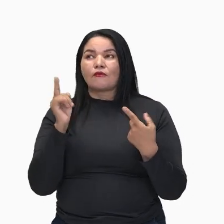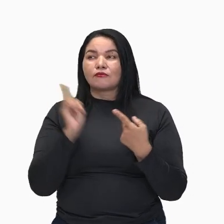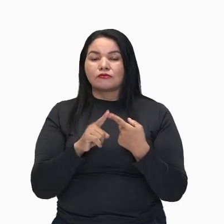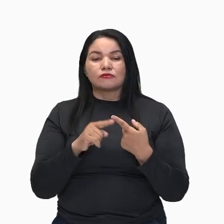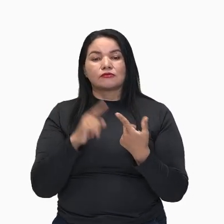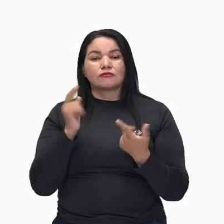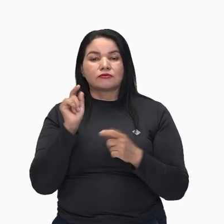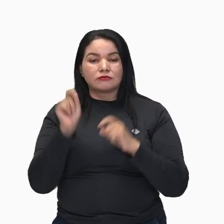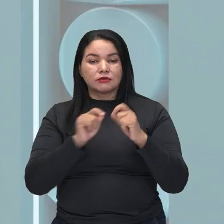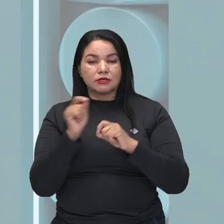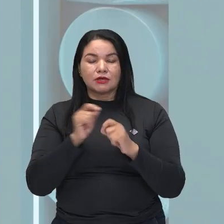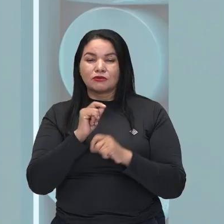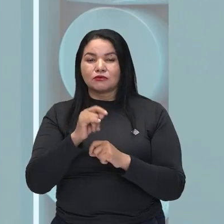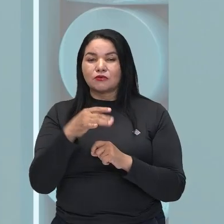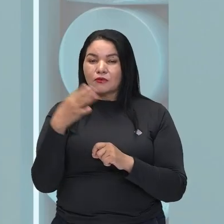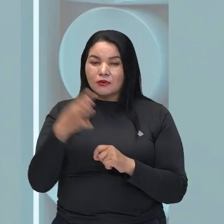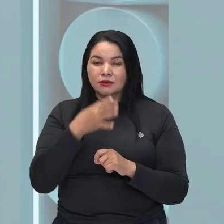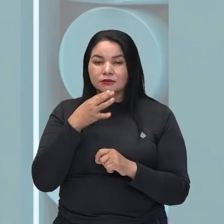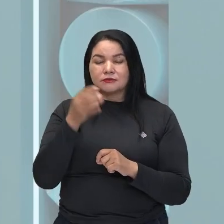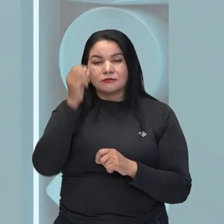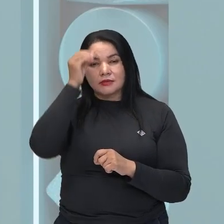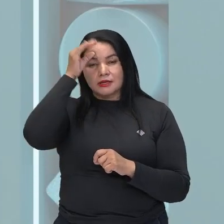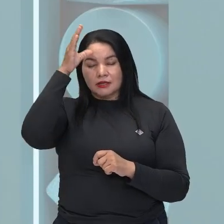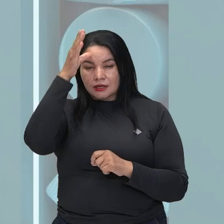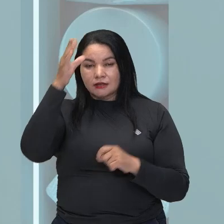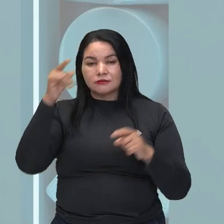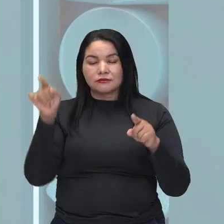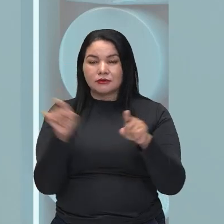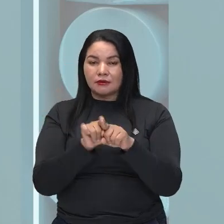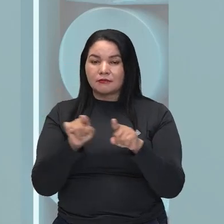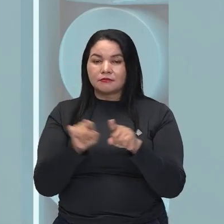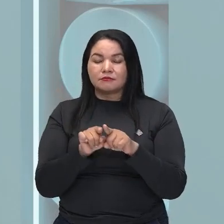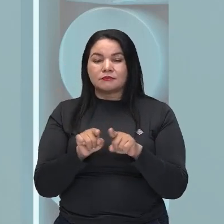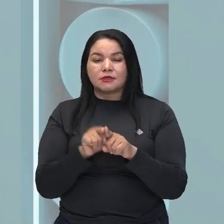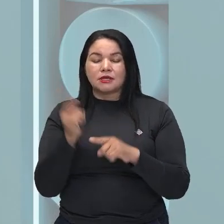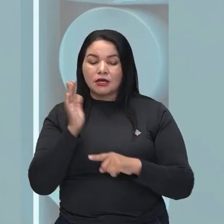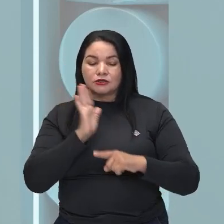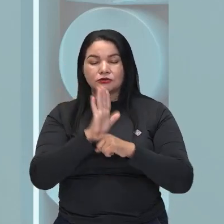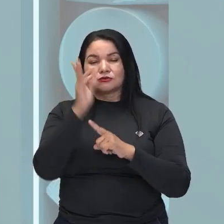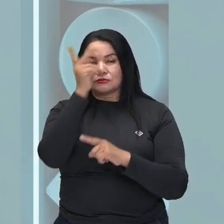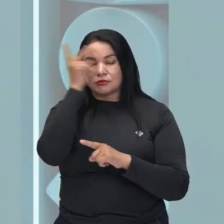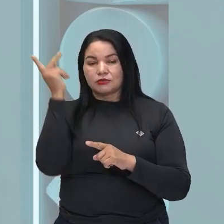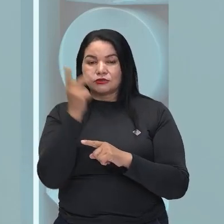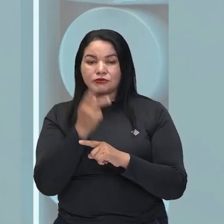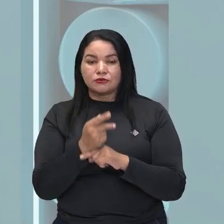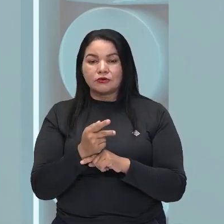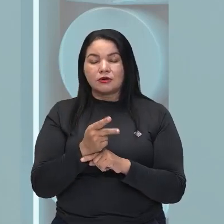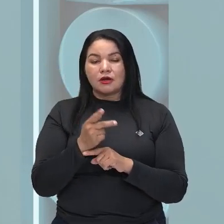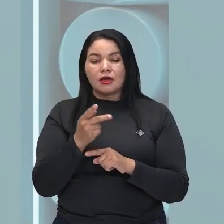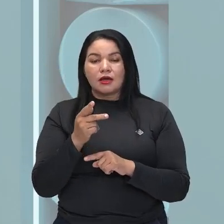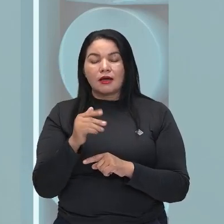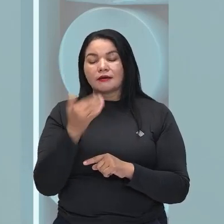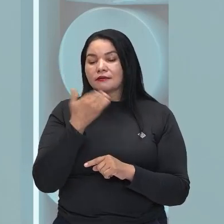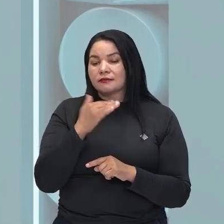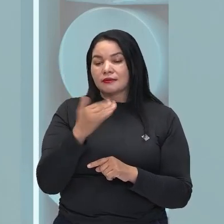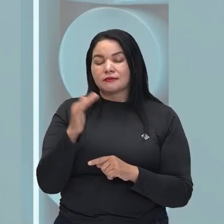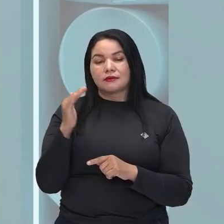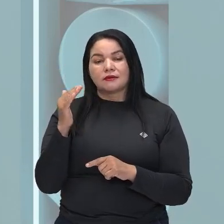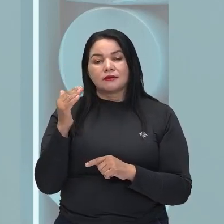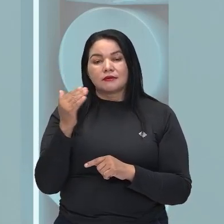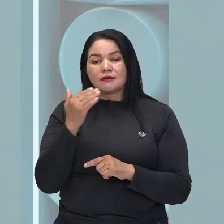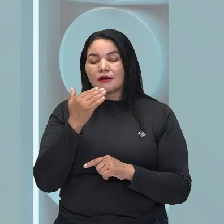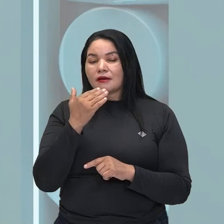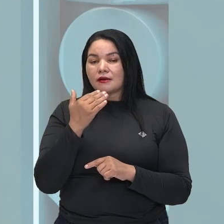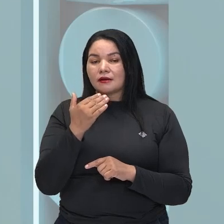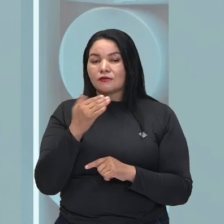que ajuda a criar o respeito, que ajuda a pessoa a compreender o outro. Então percebam que como